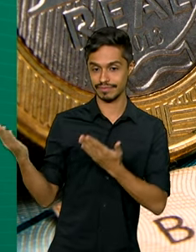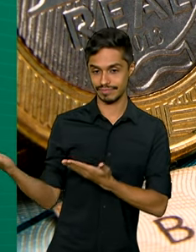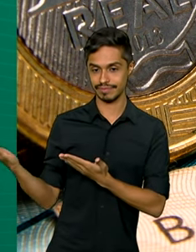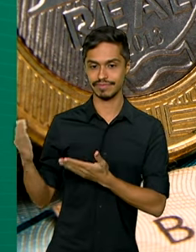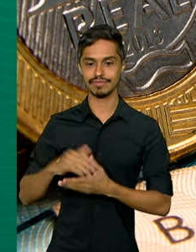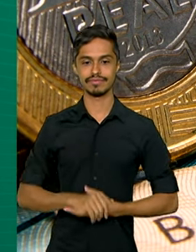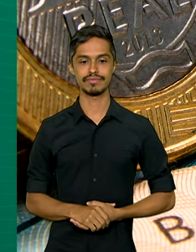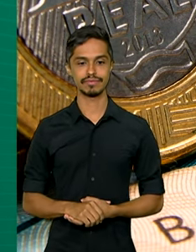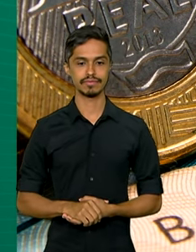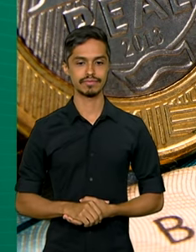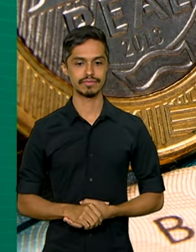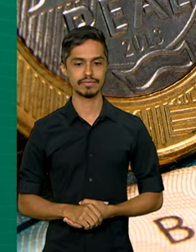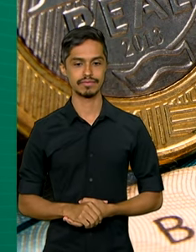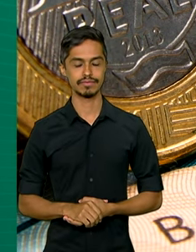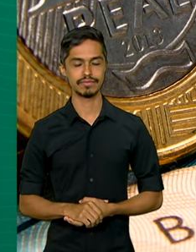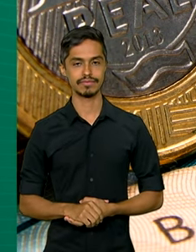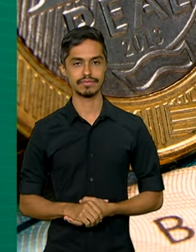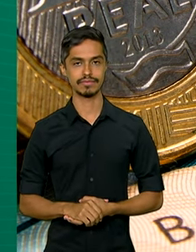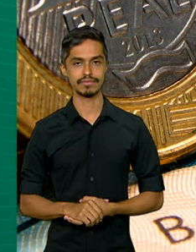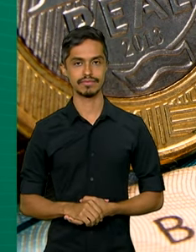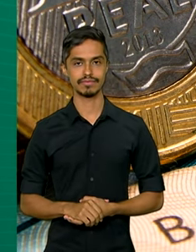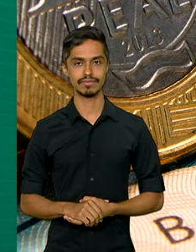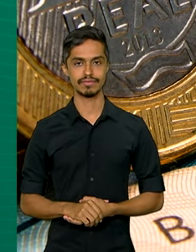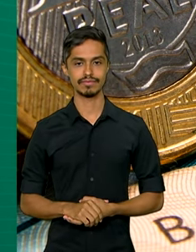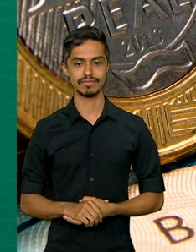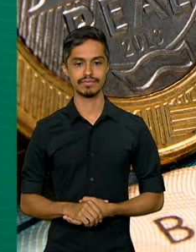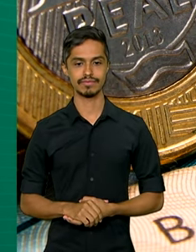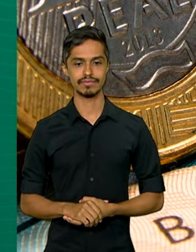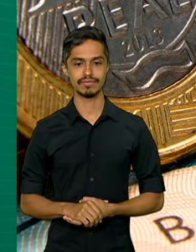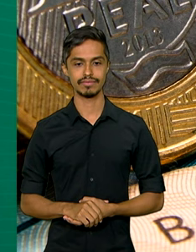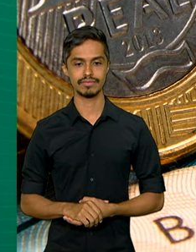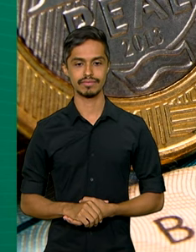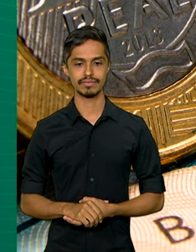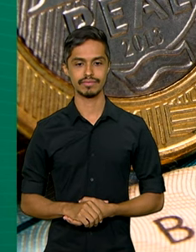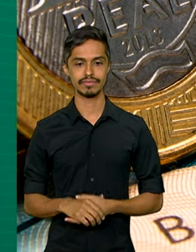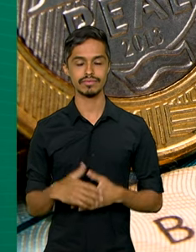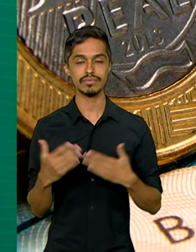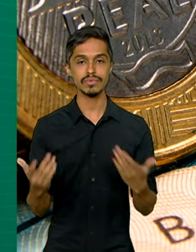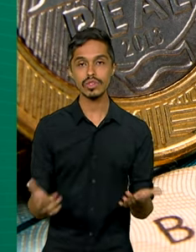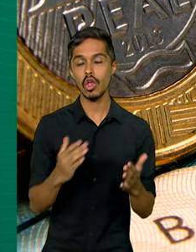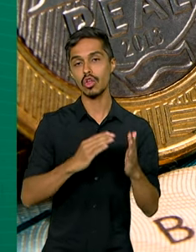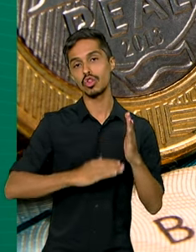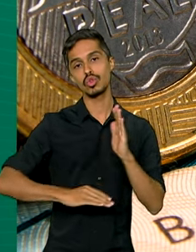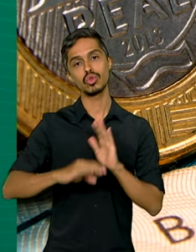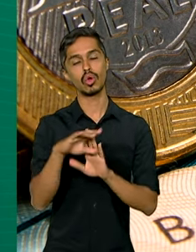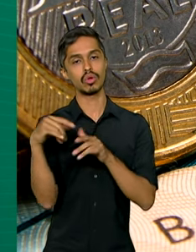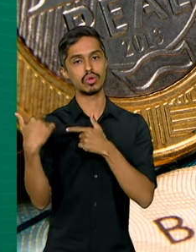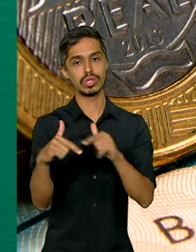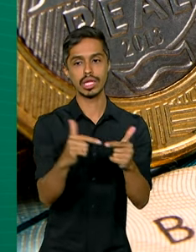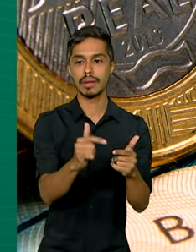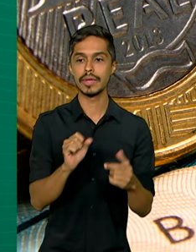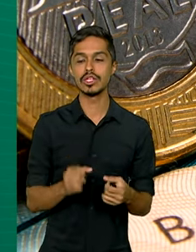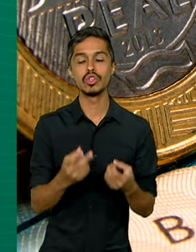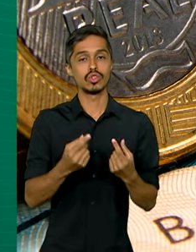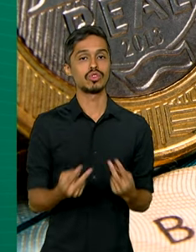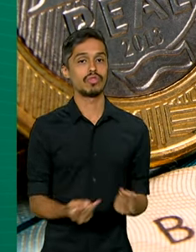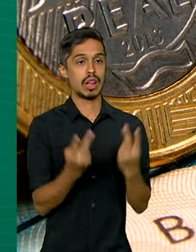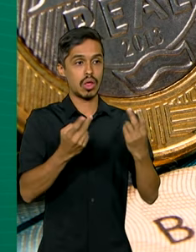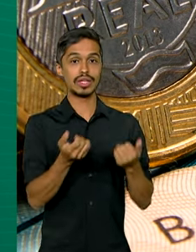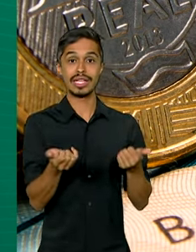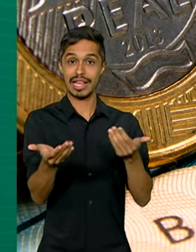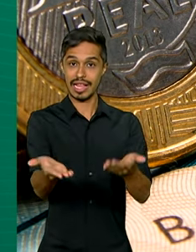valoresareceber.bcb.gov.br Todos os serviços dos valores a receber